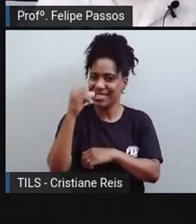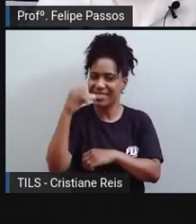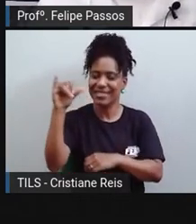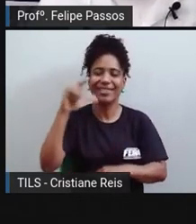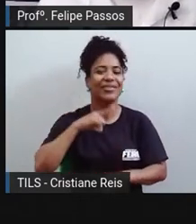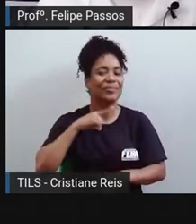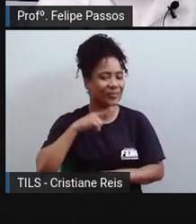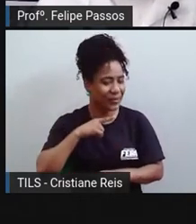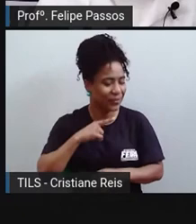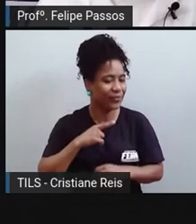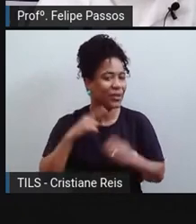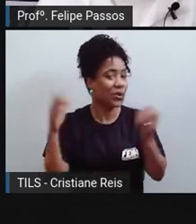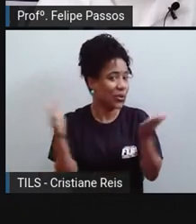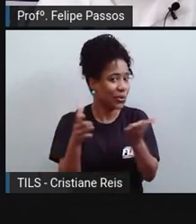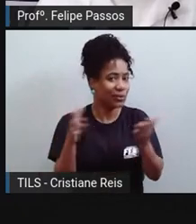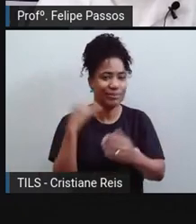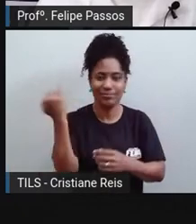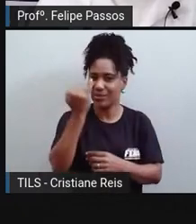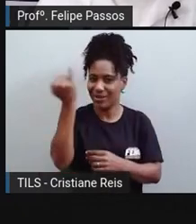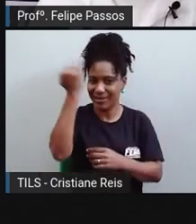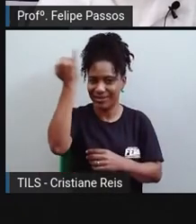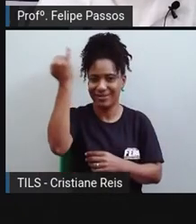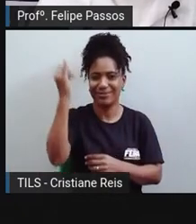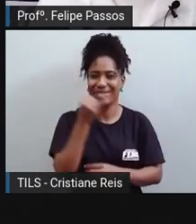dependência enorme da eletricidade, né?